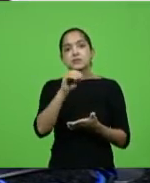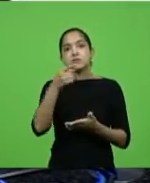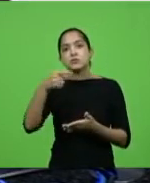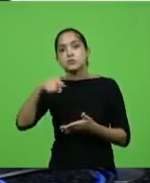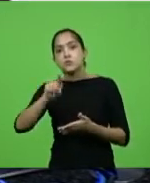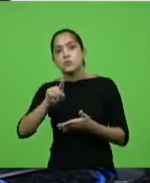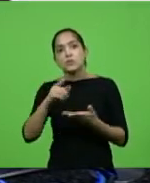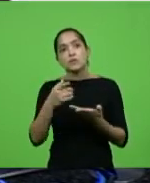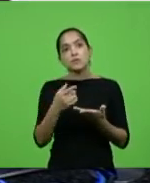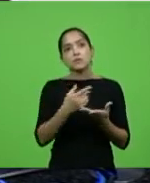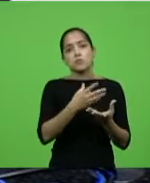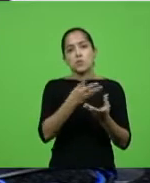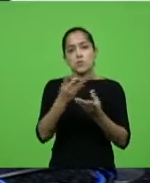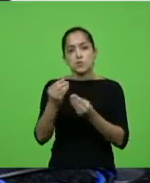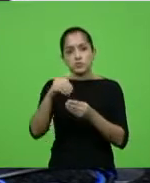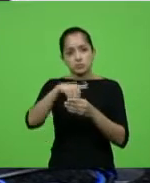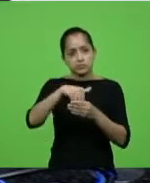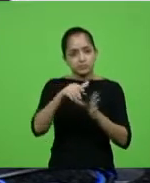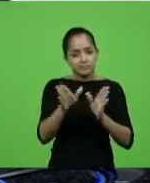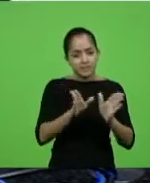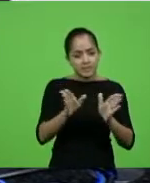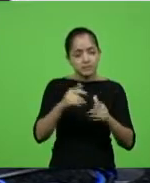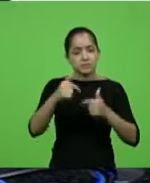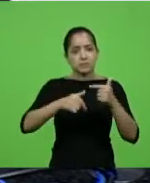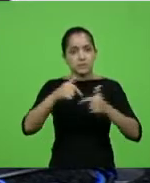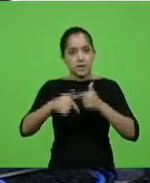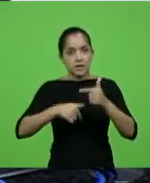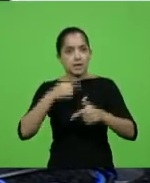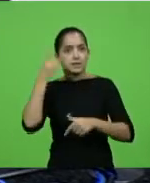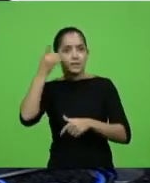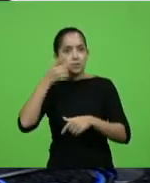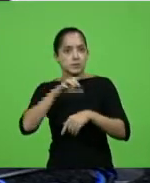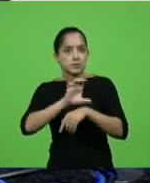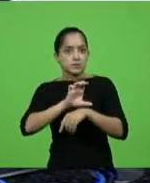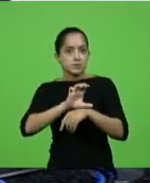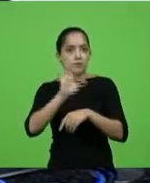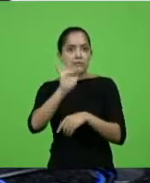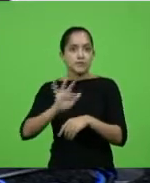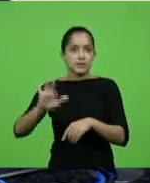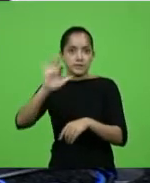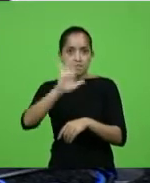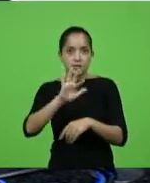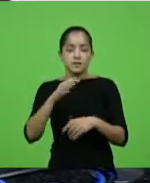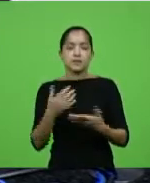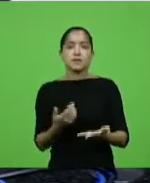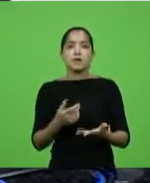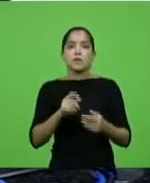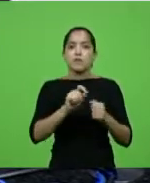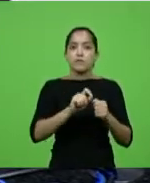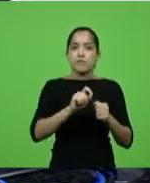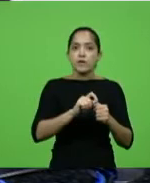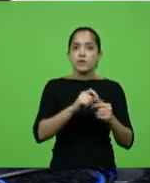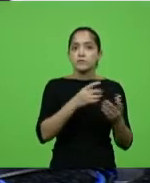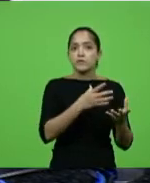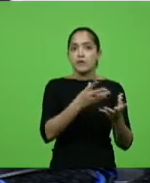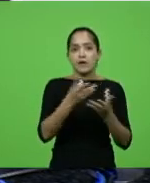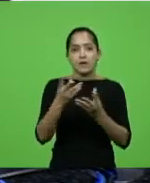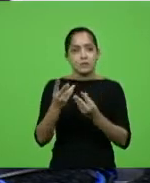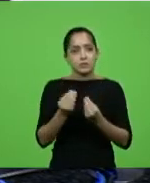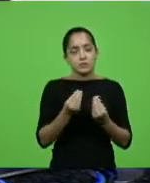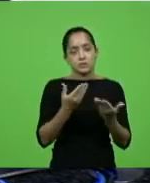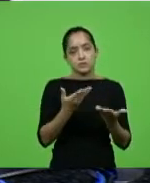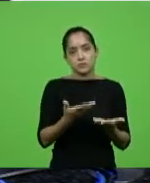tantos e tantos mandatos de deputado estadual, deputado federal, que tanto fez por aquela cidade e região,